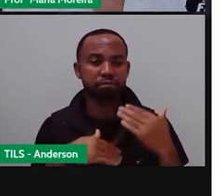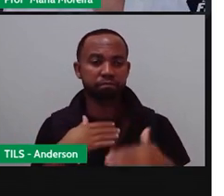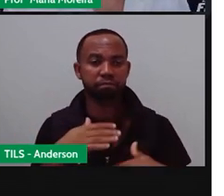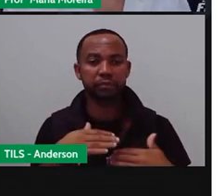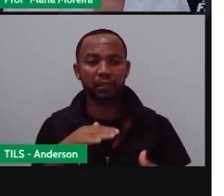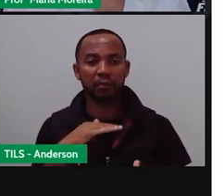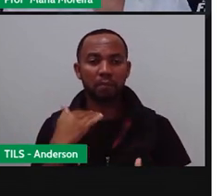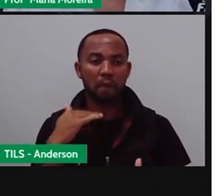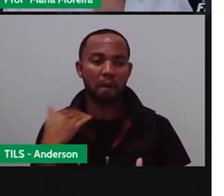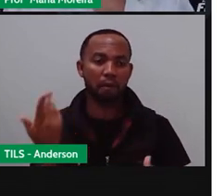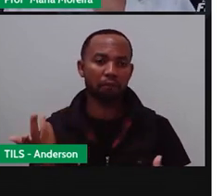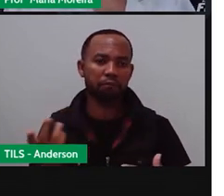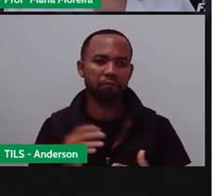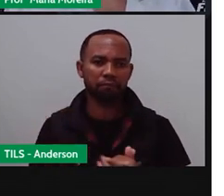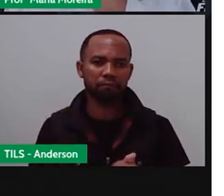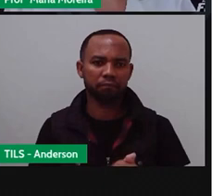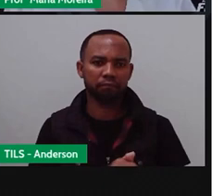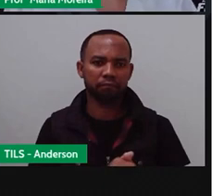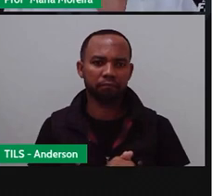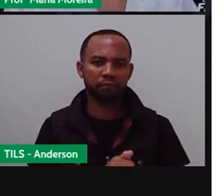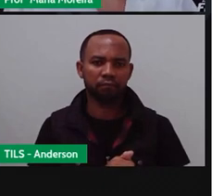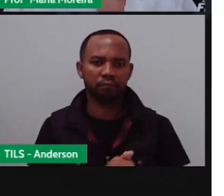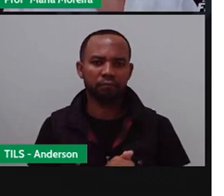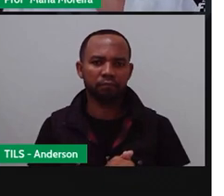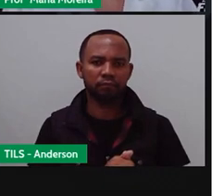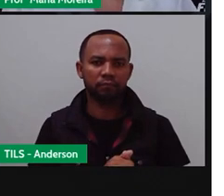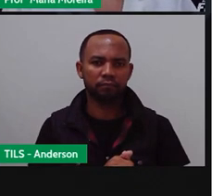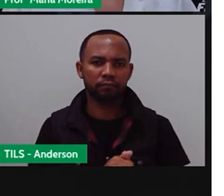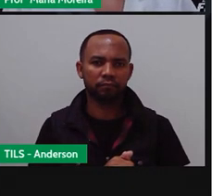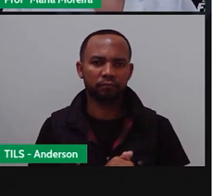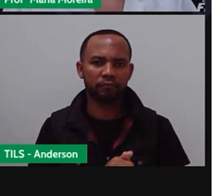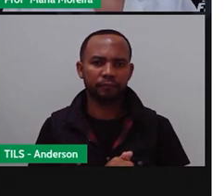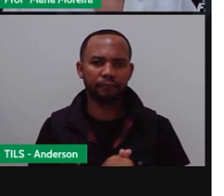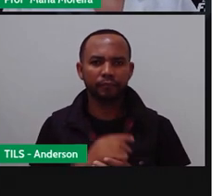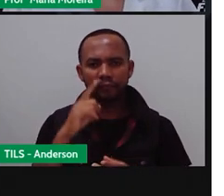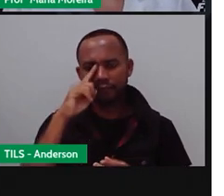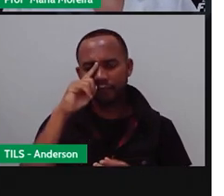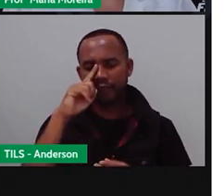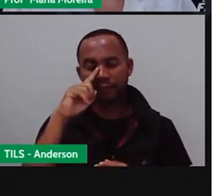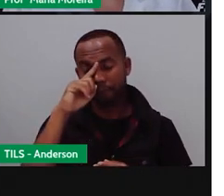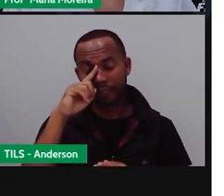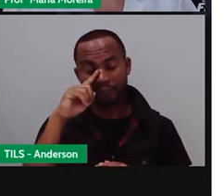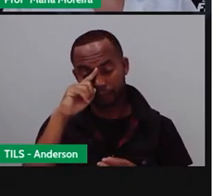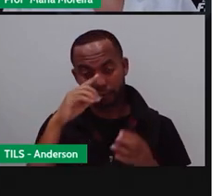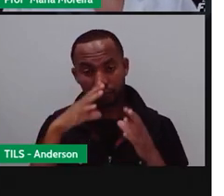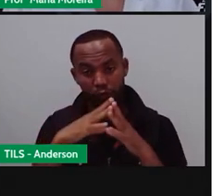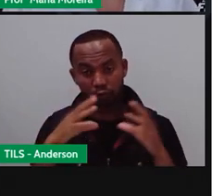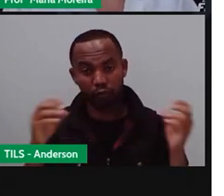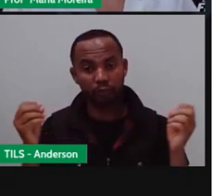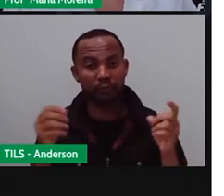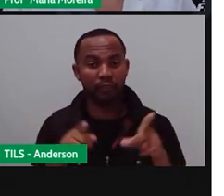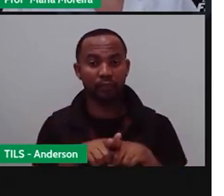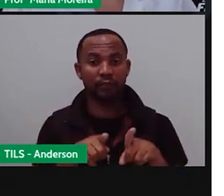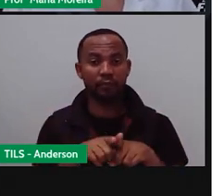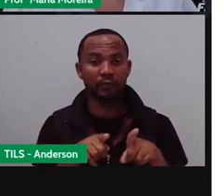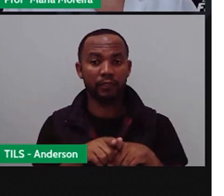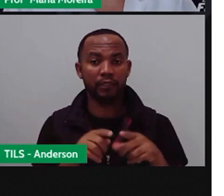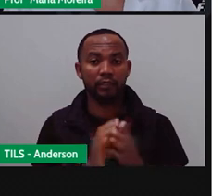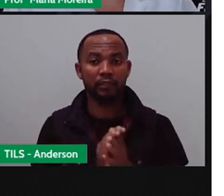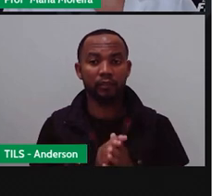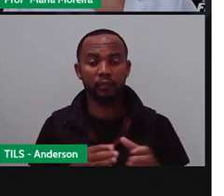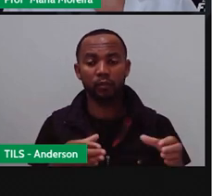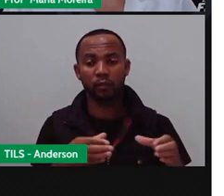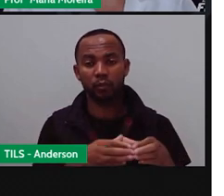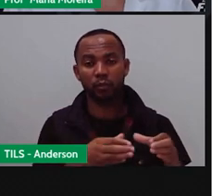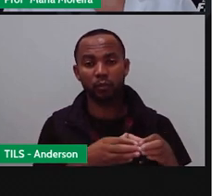residia, né, Anderson? Bom, em perigo, bom, em perigo, a categoria